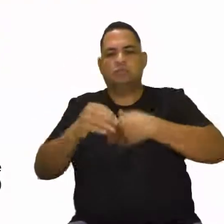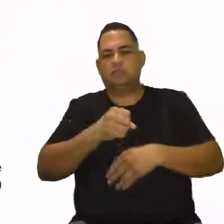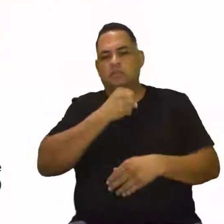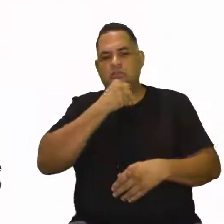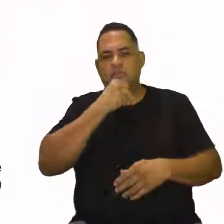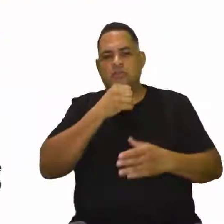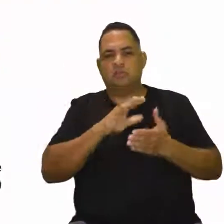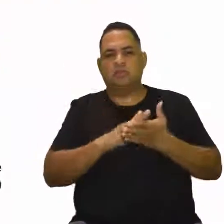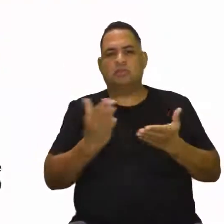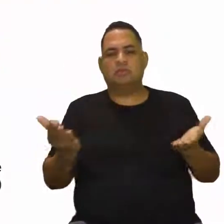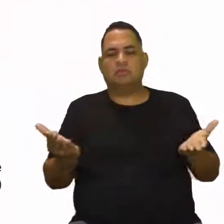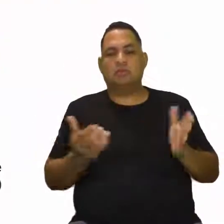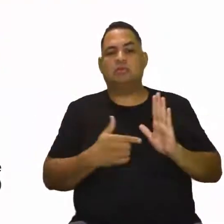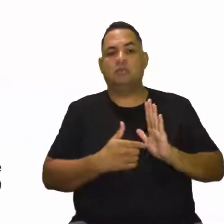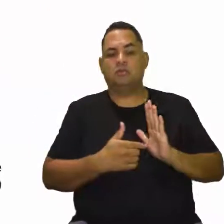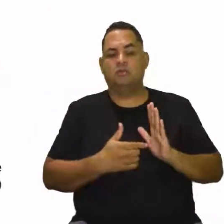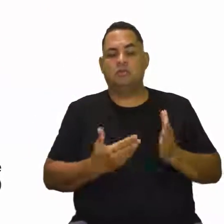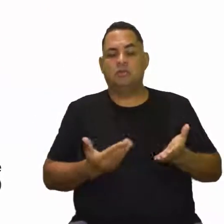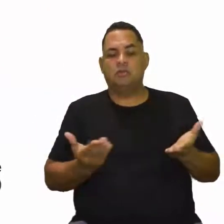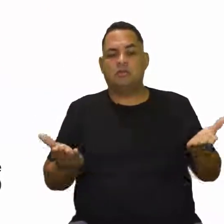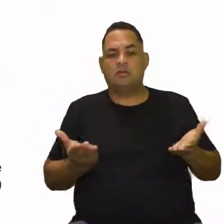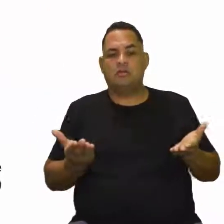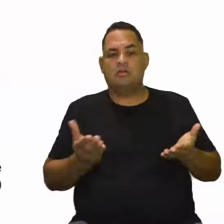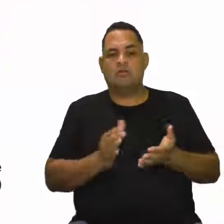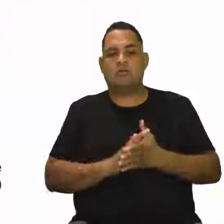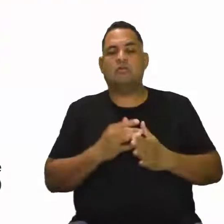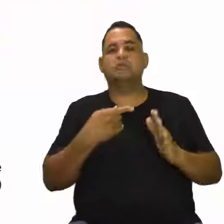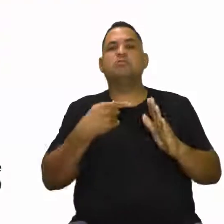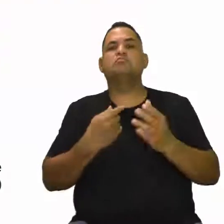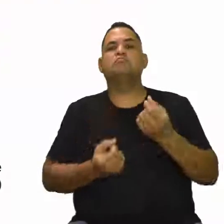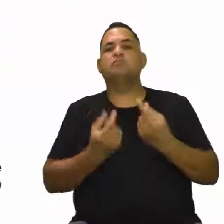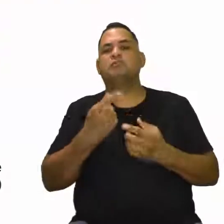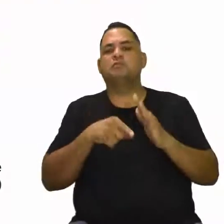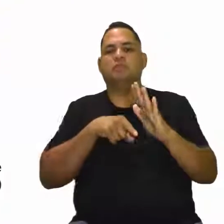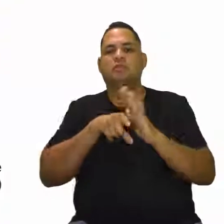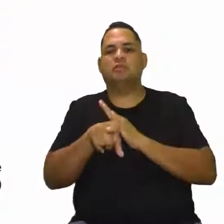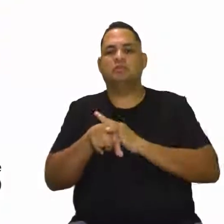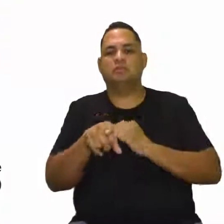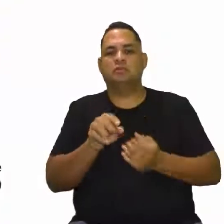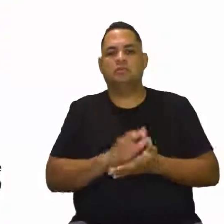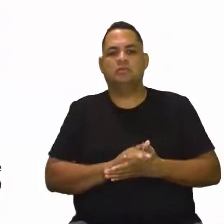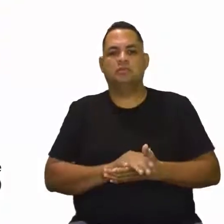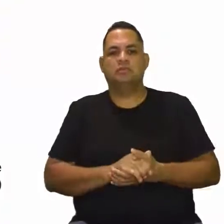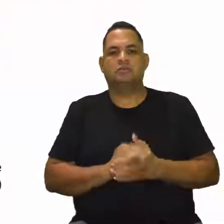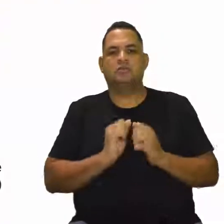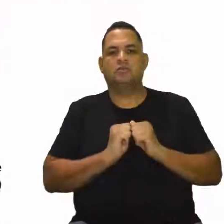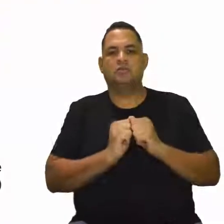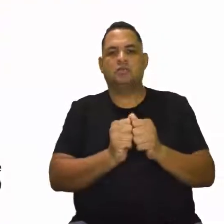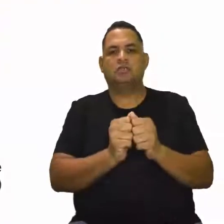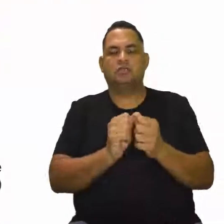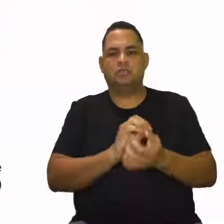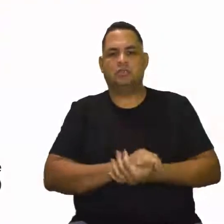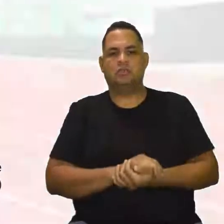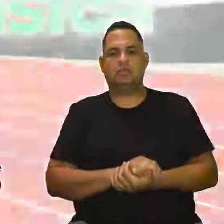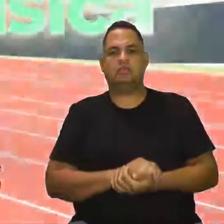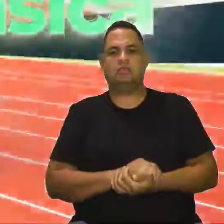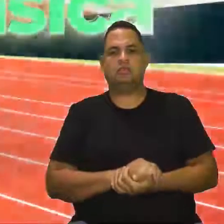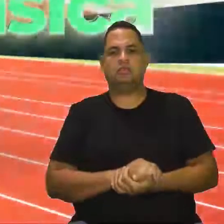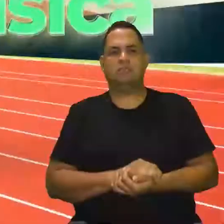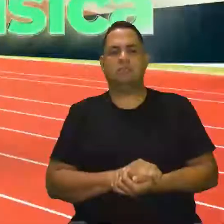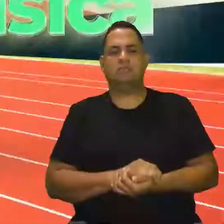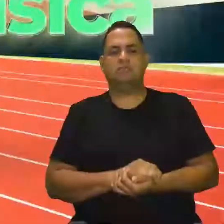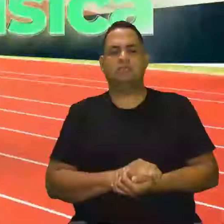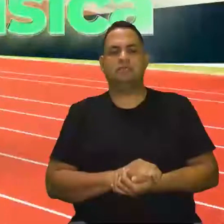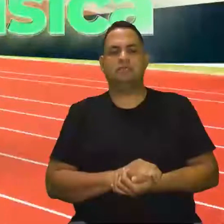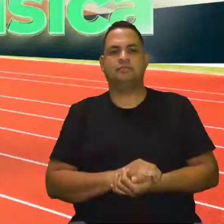Agora, eu vou vir aqui com vocês, com alguns questionamentos. Vem aqui comigo, me acompanha aqui. Olha